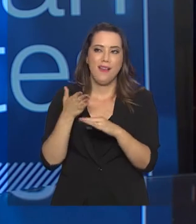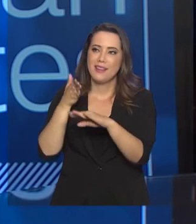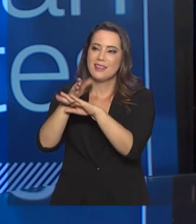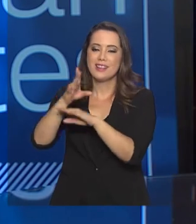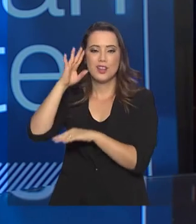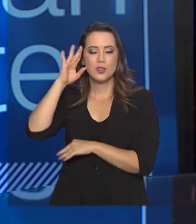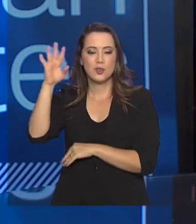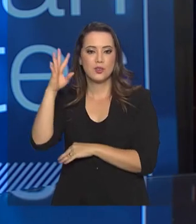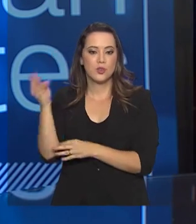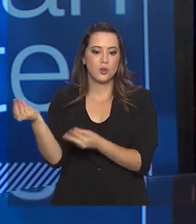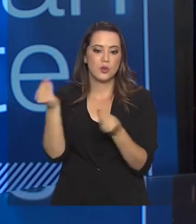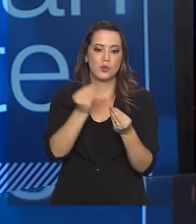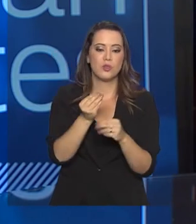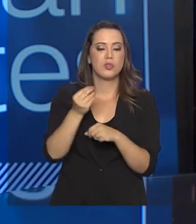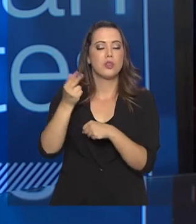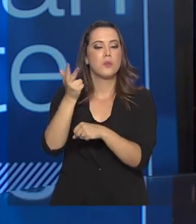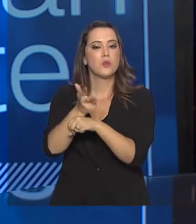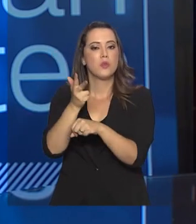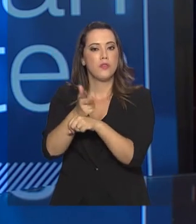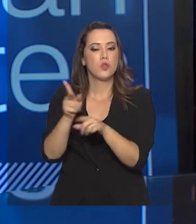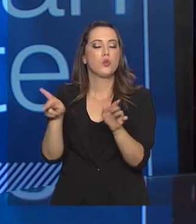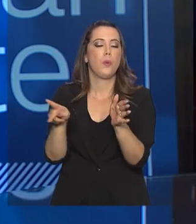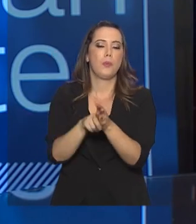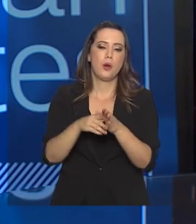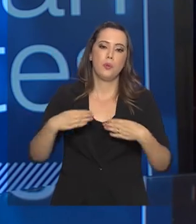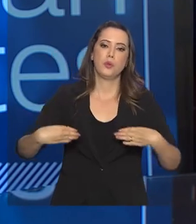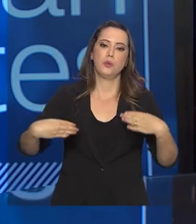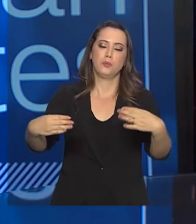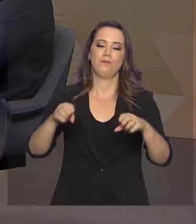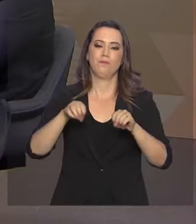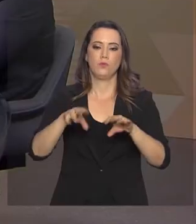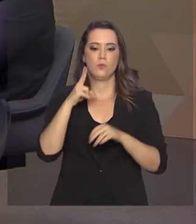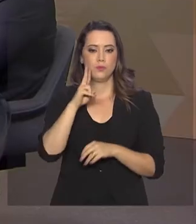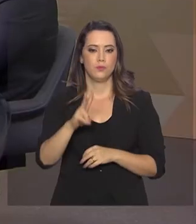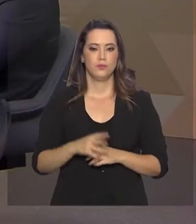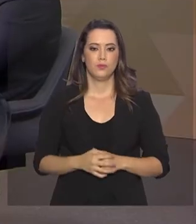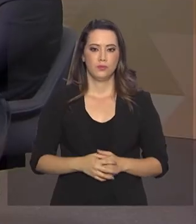Nós trouxemos um vídeo produzido pelo Ministério da Educação. Vamos ver.